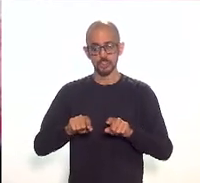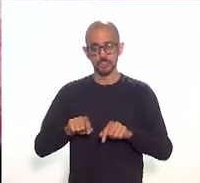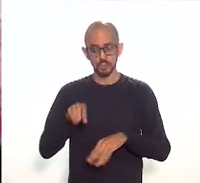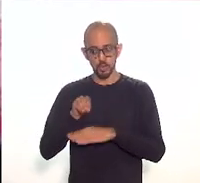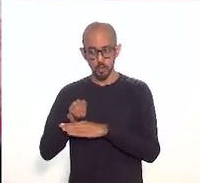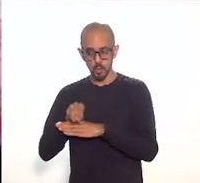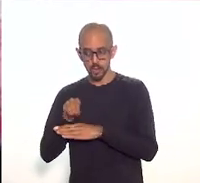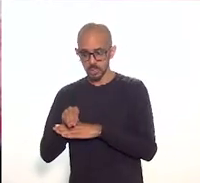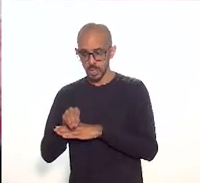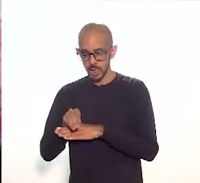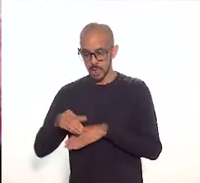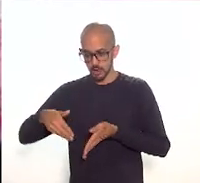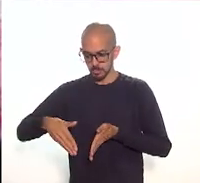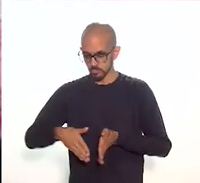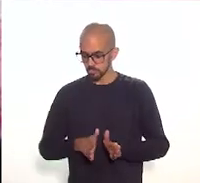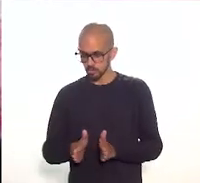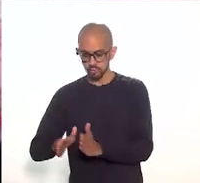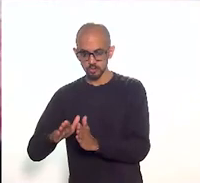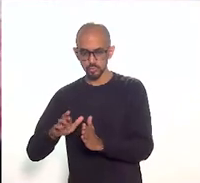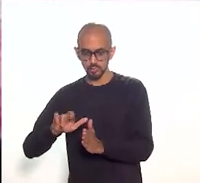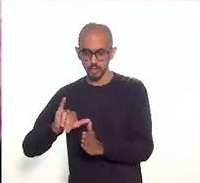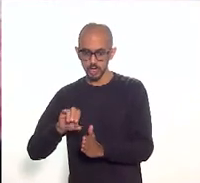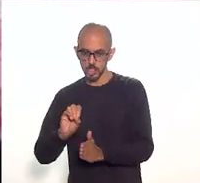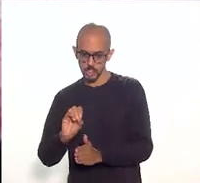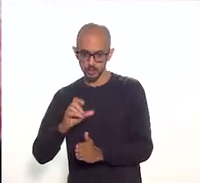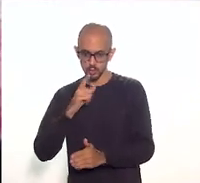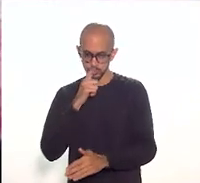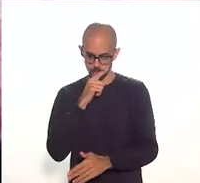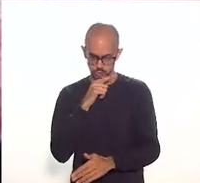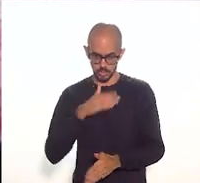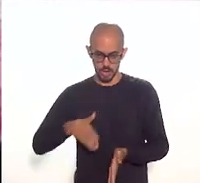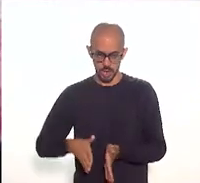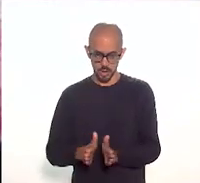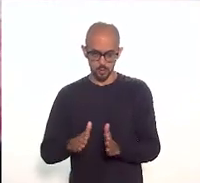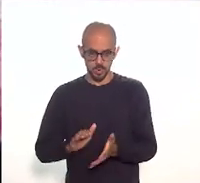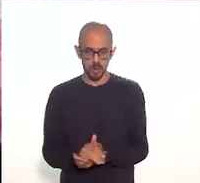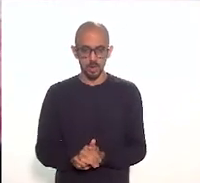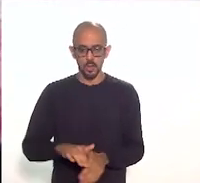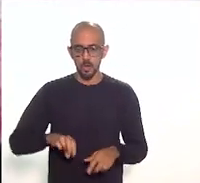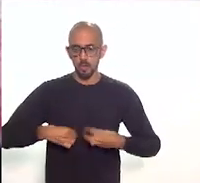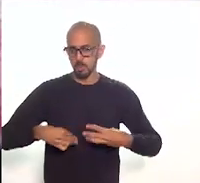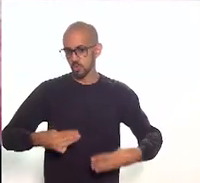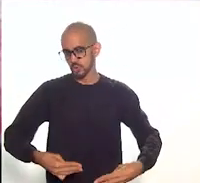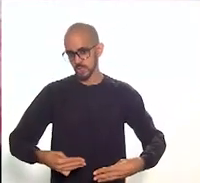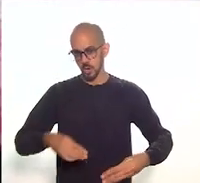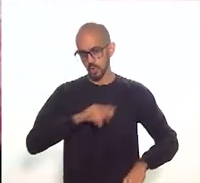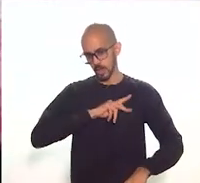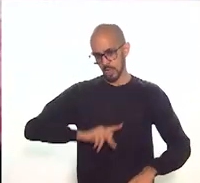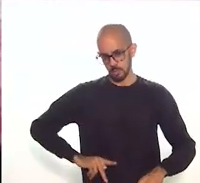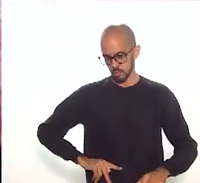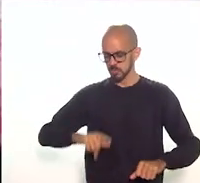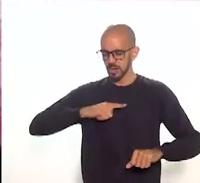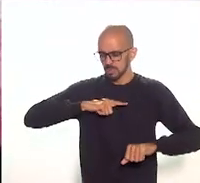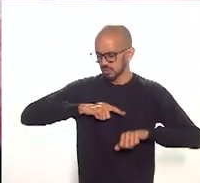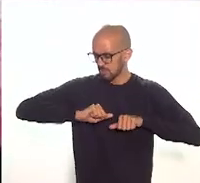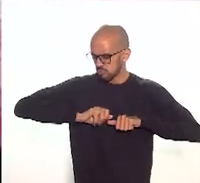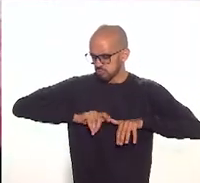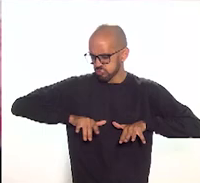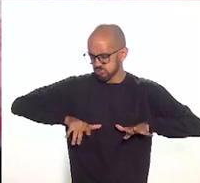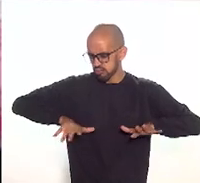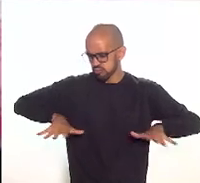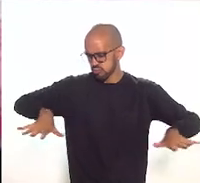amplamente abordadas. Dois, o Museu da República tem extraordinária capilaridade e